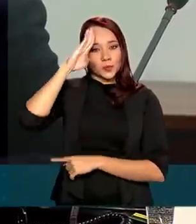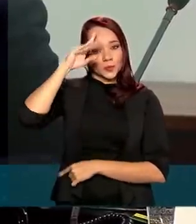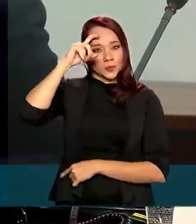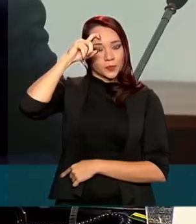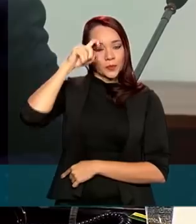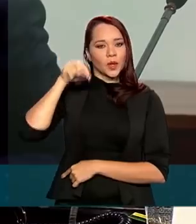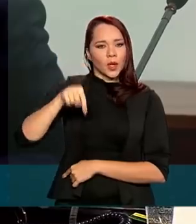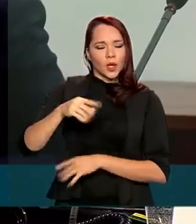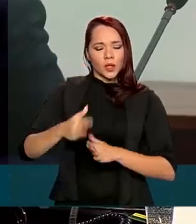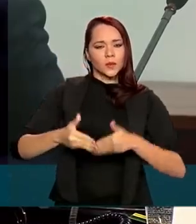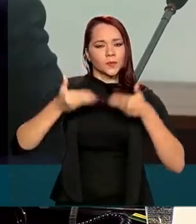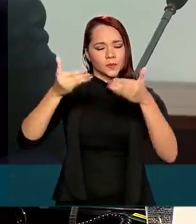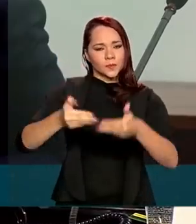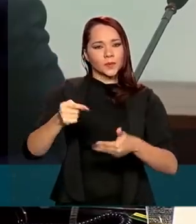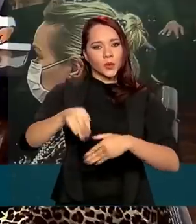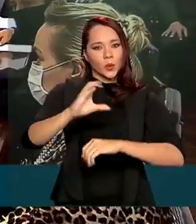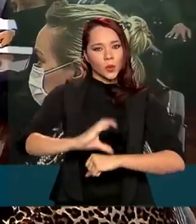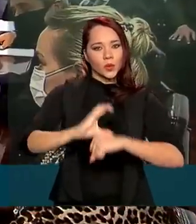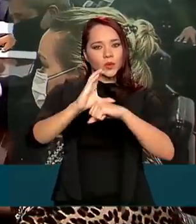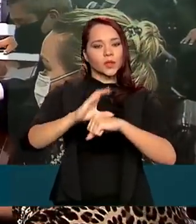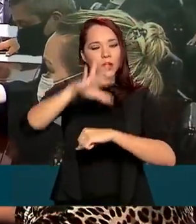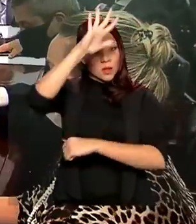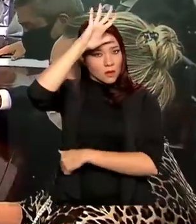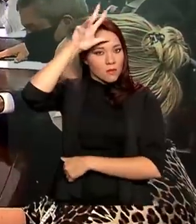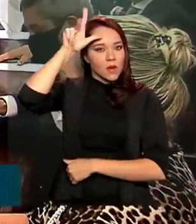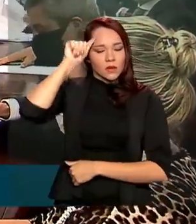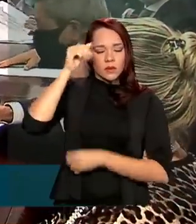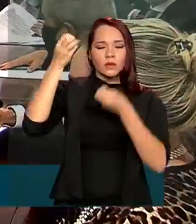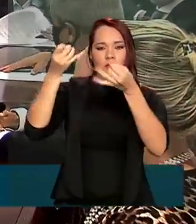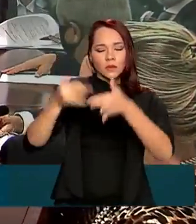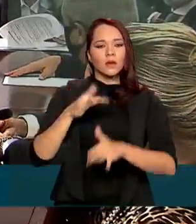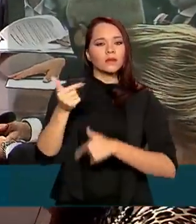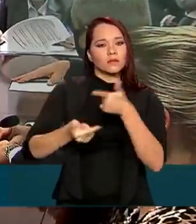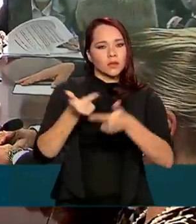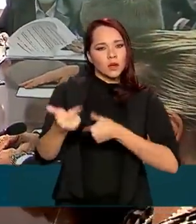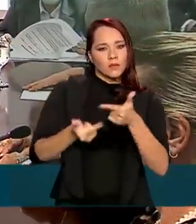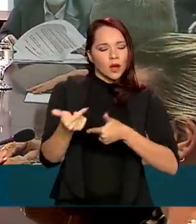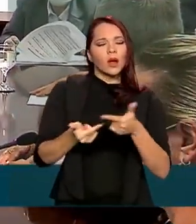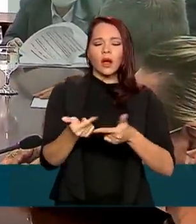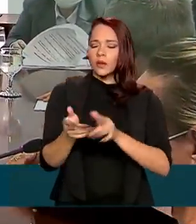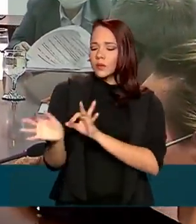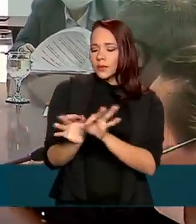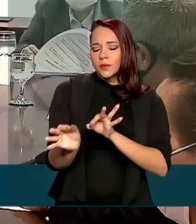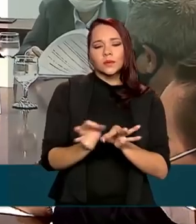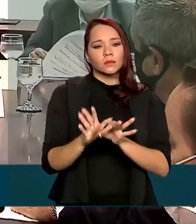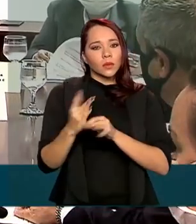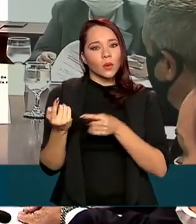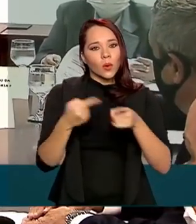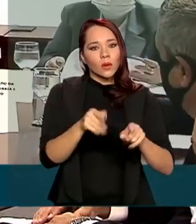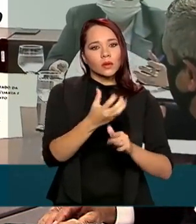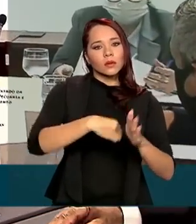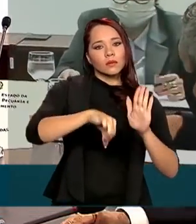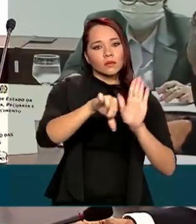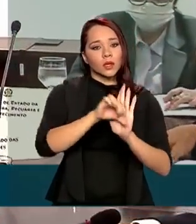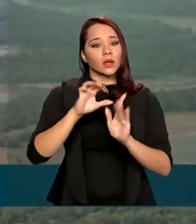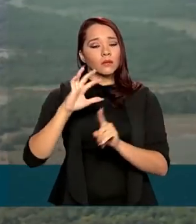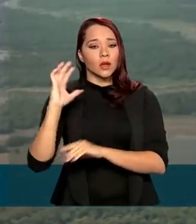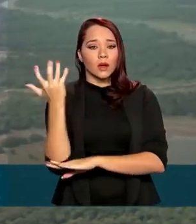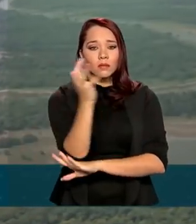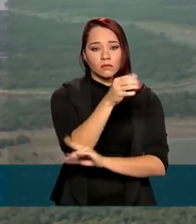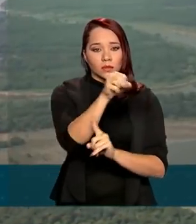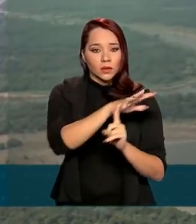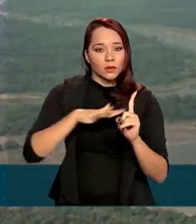à frente do Conselho da Amazônia, expôs o trabalho que vem sendo feito para combater crimes ambientais na região.